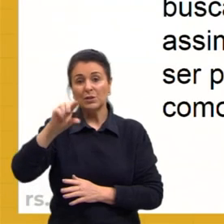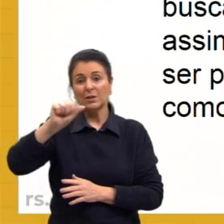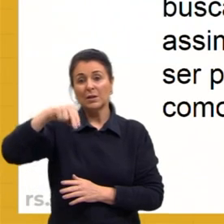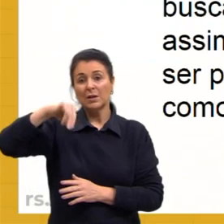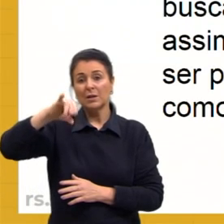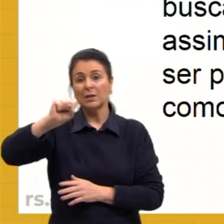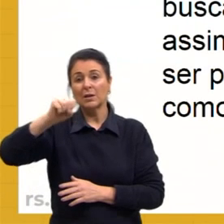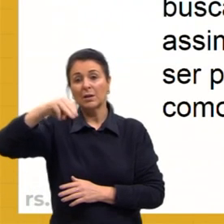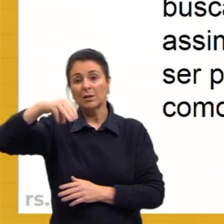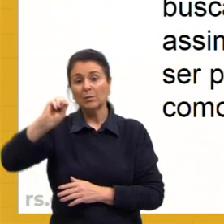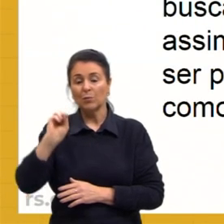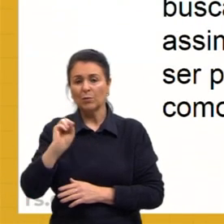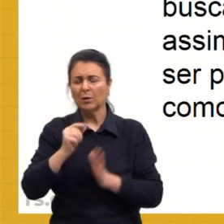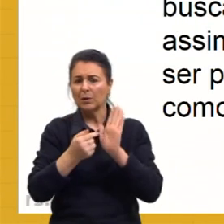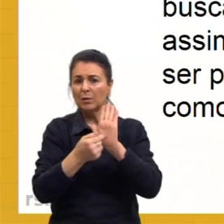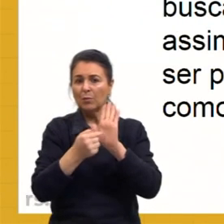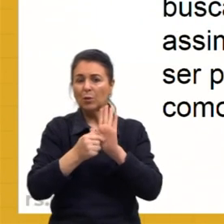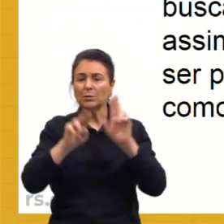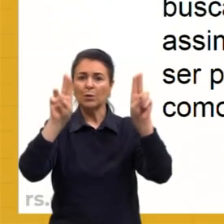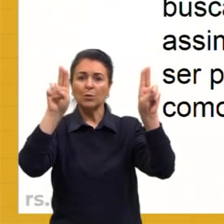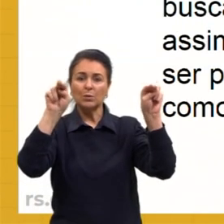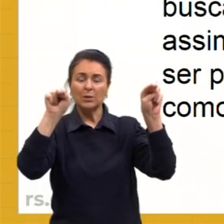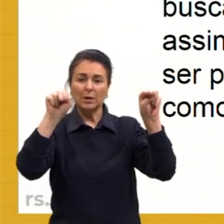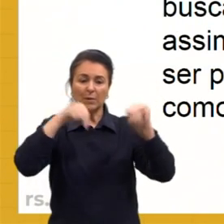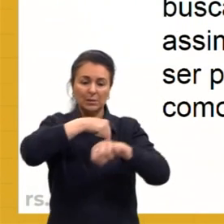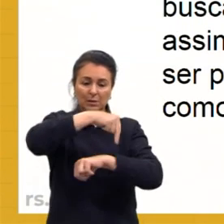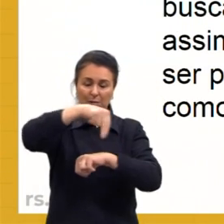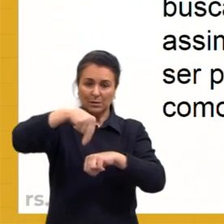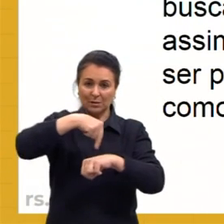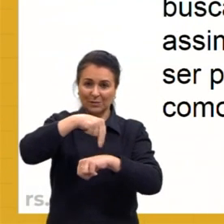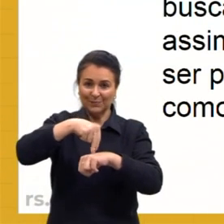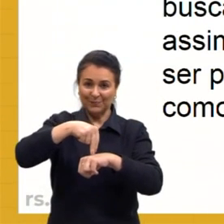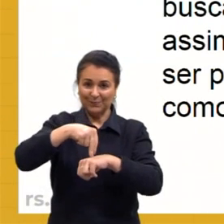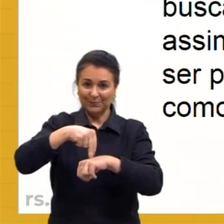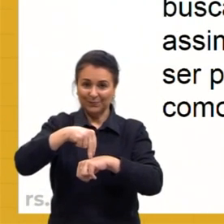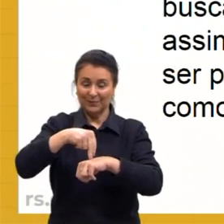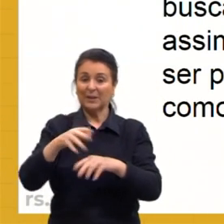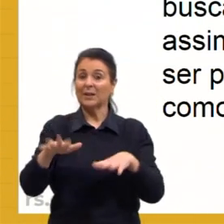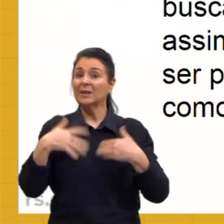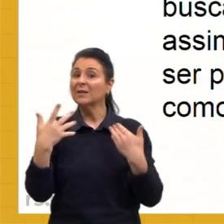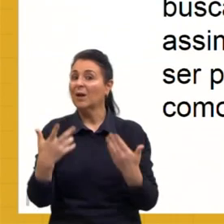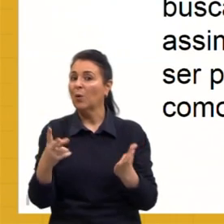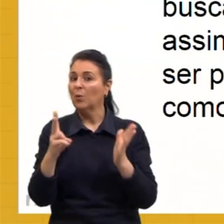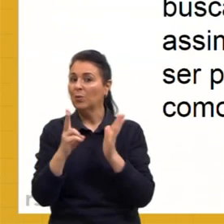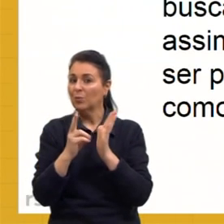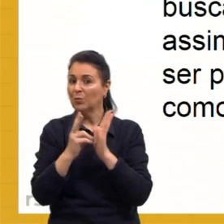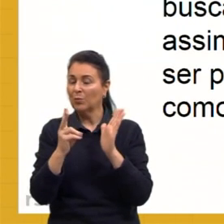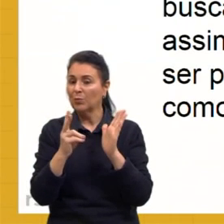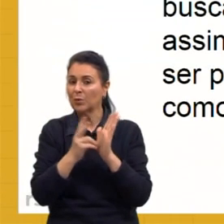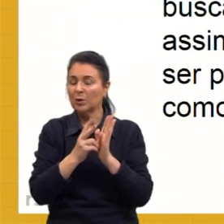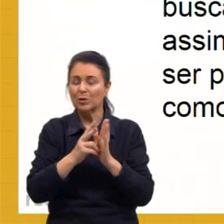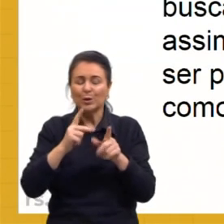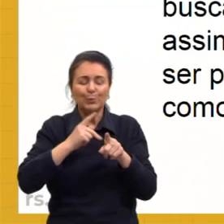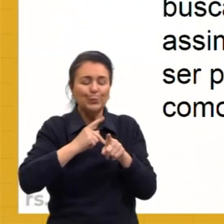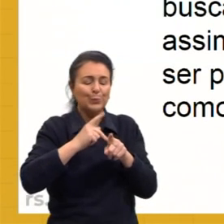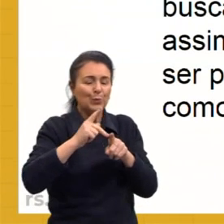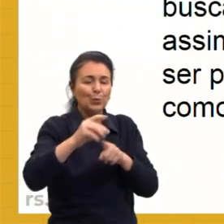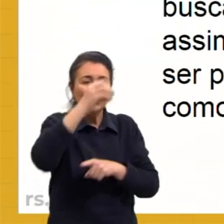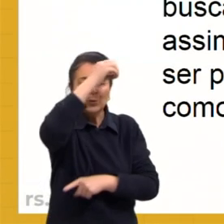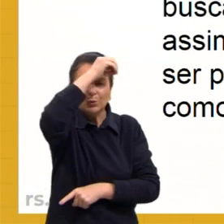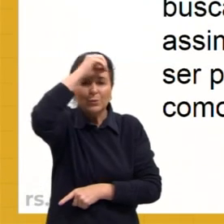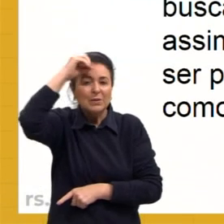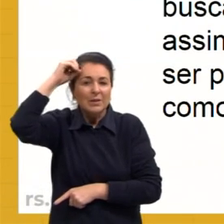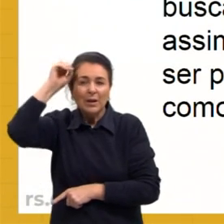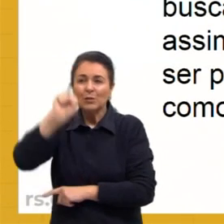buscas aos temas nacionais. Sendo assim, o indígena, como eu estava falando, considerado um ser puro e inocente, ele é um